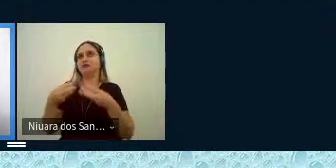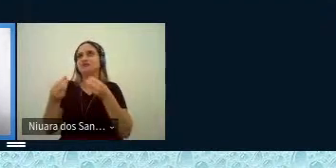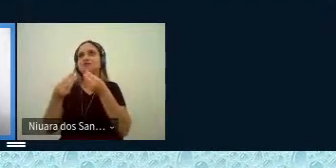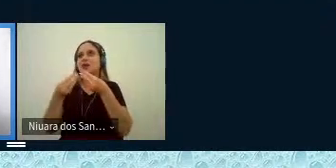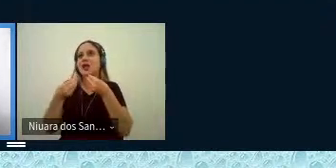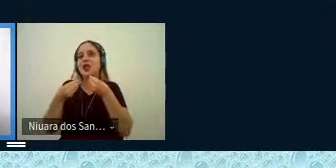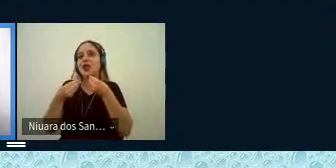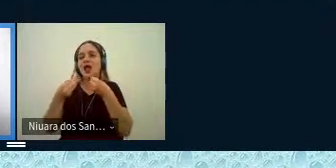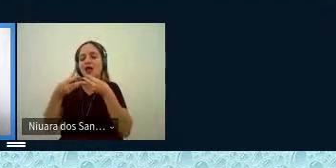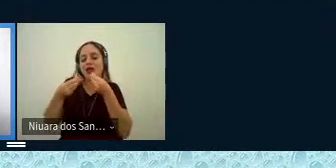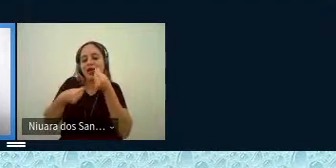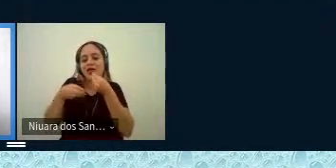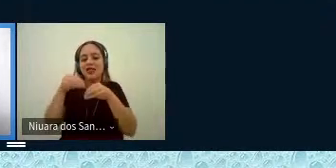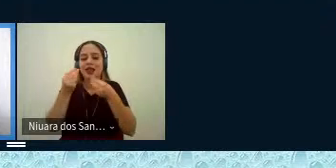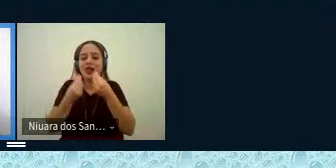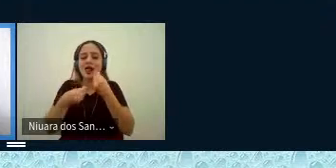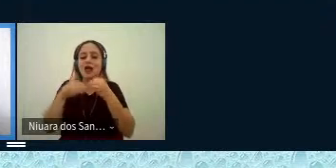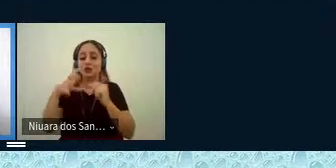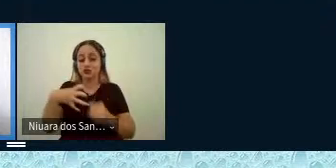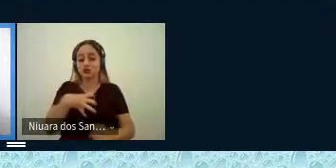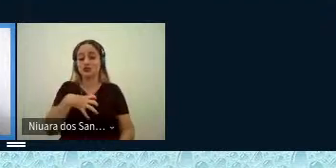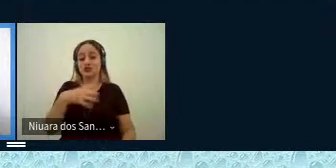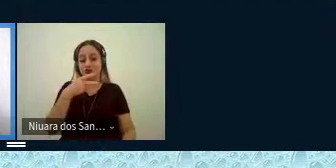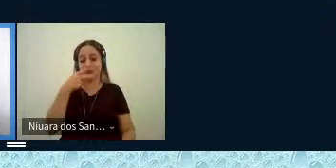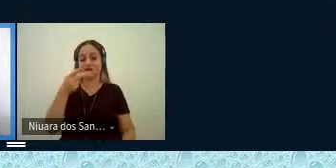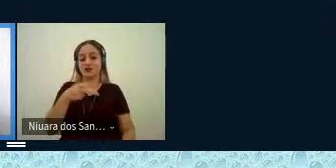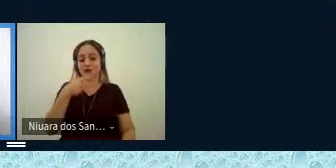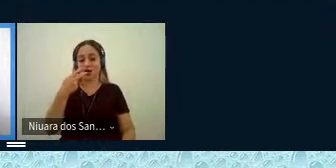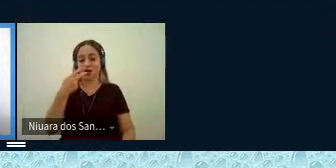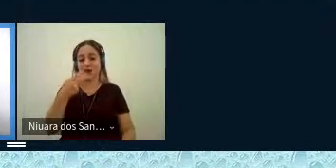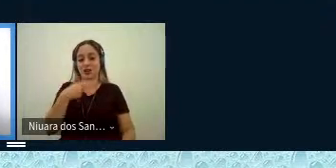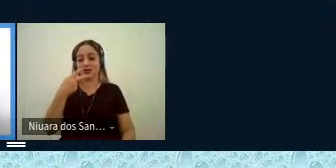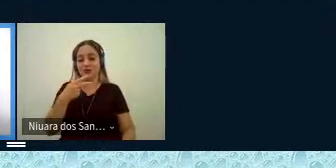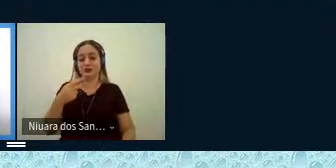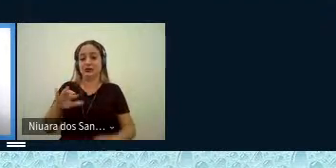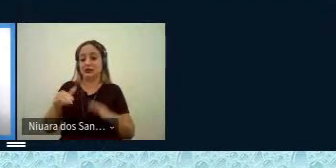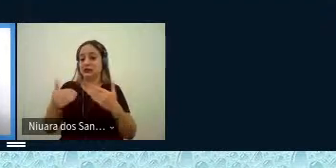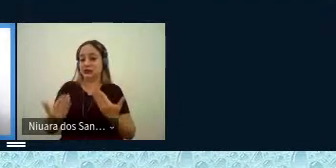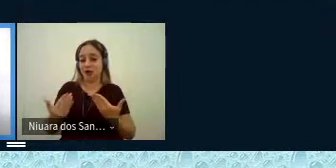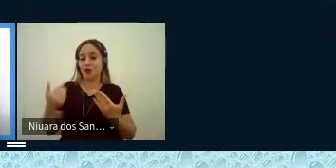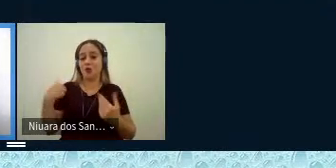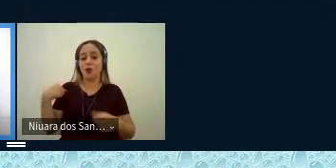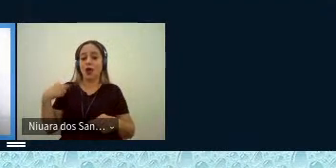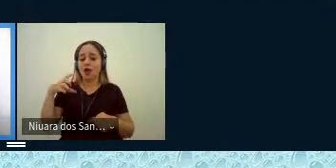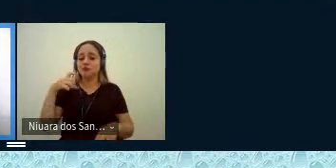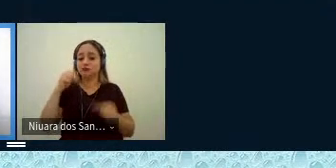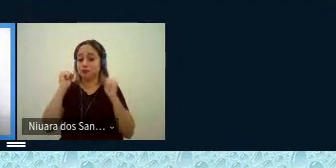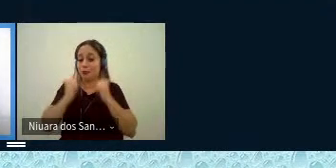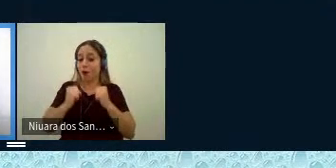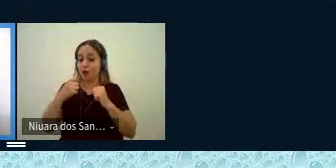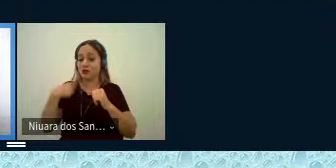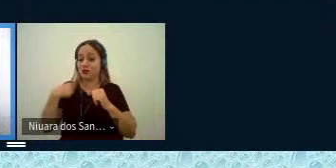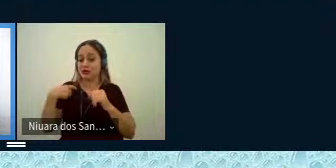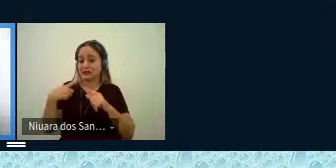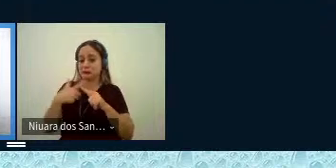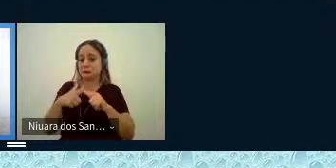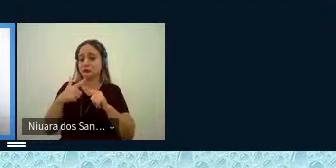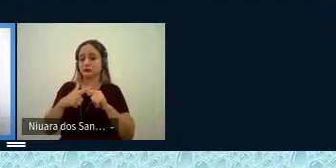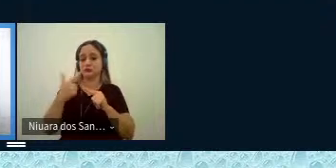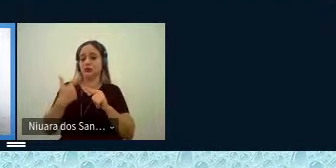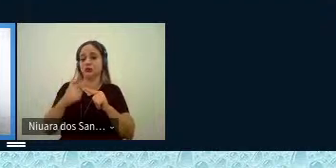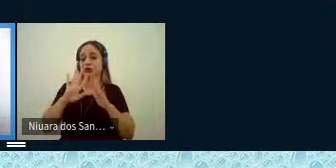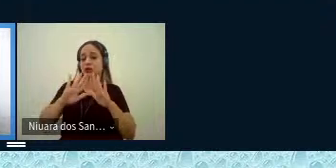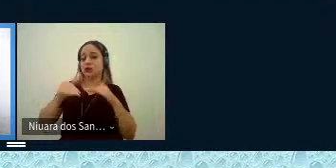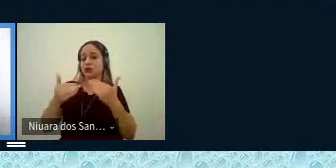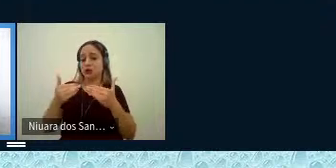de maleabilidade na sua forma de falar, não é? Desta forma, é possível que apareçam obstáculos, tanto